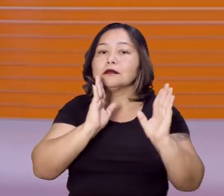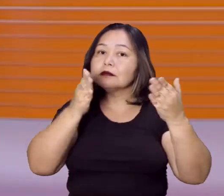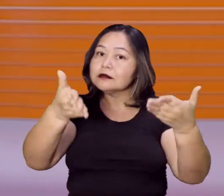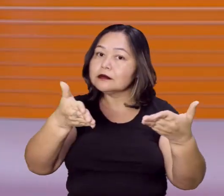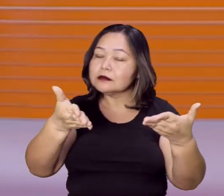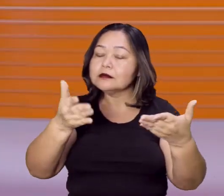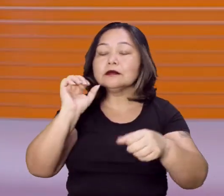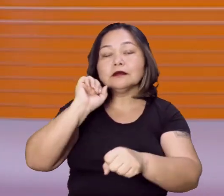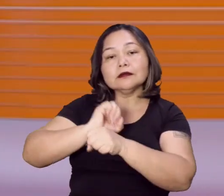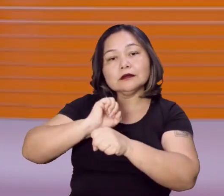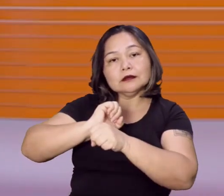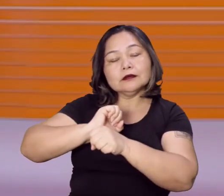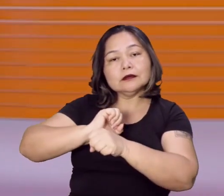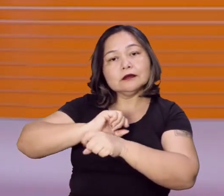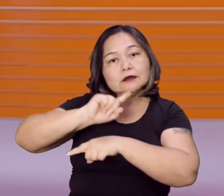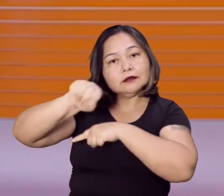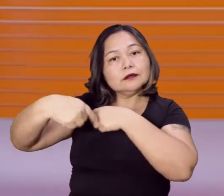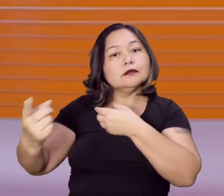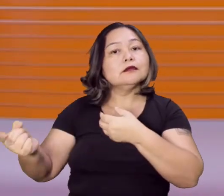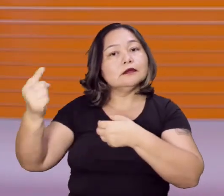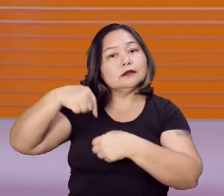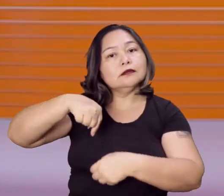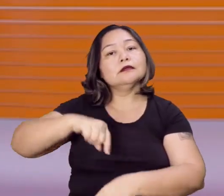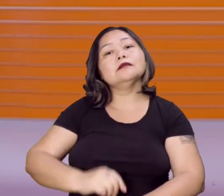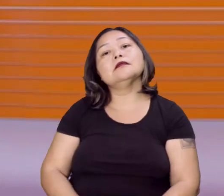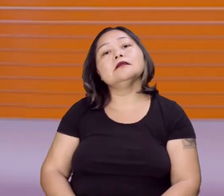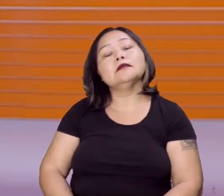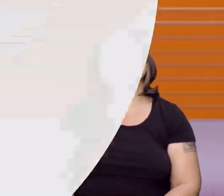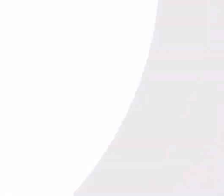Então, aguardo vocês e já já voltamos.